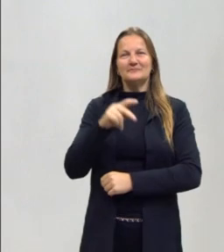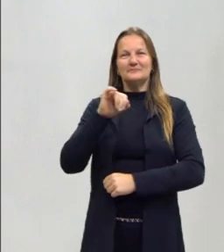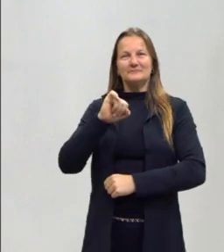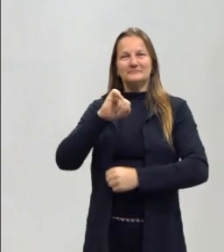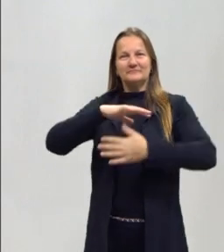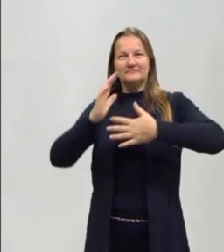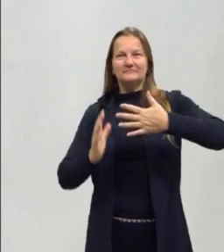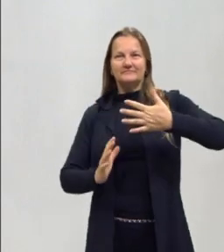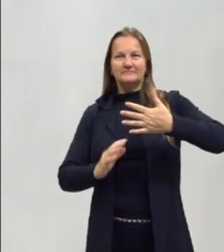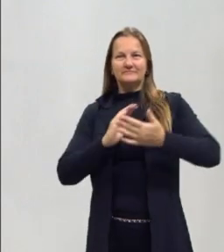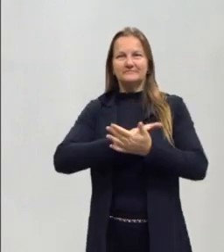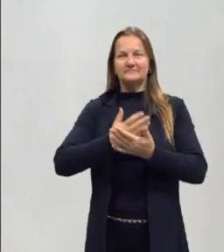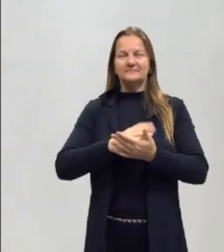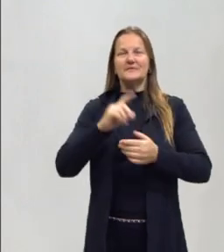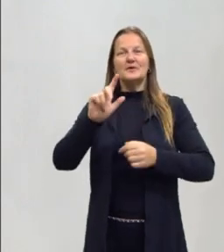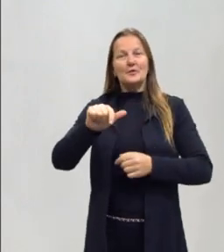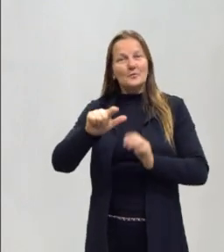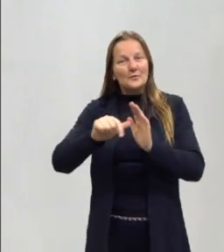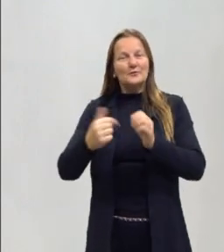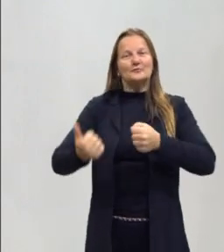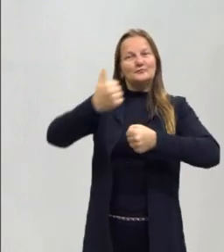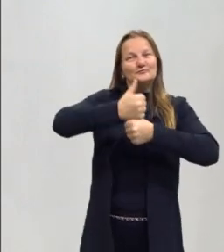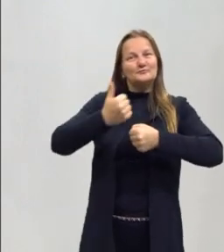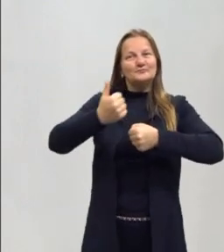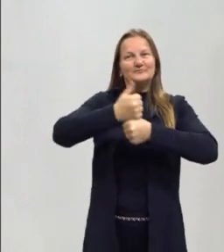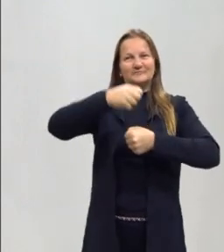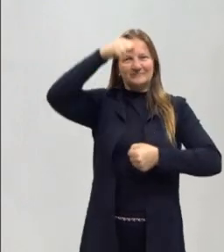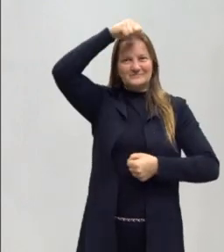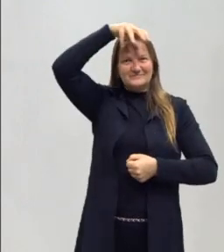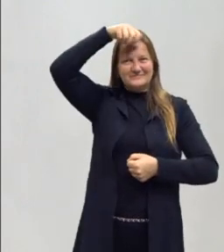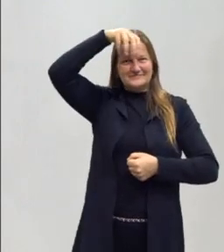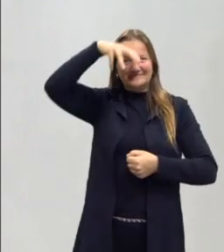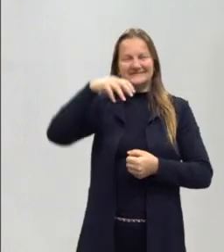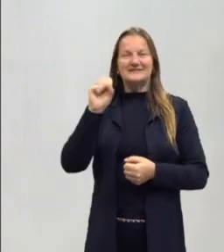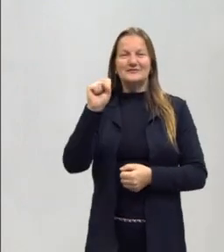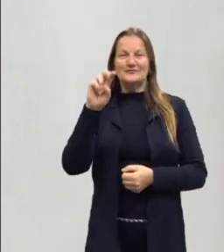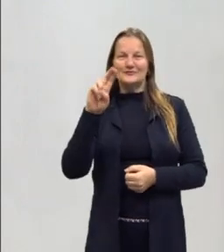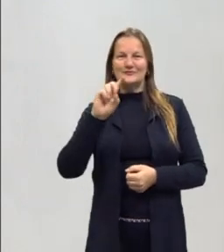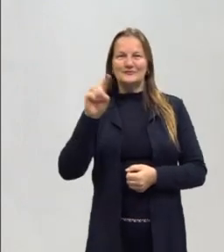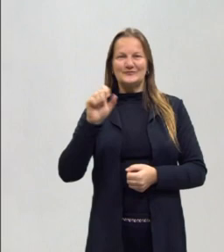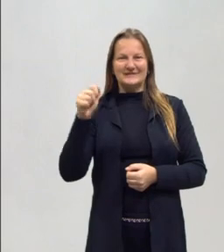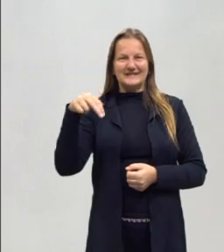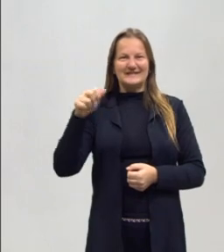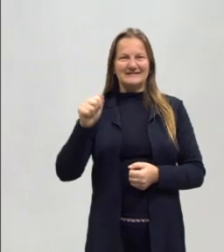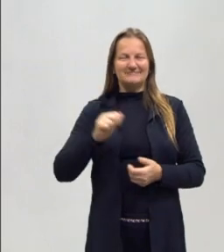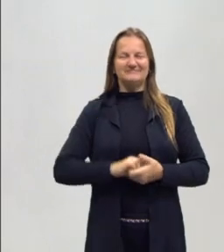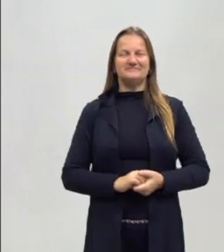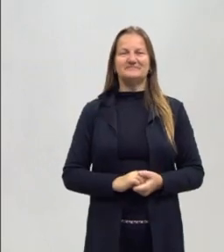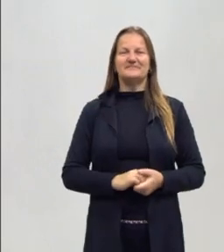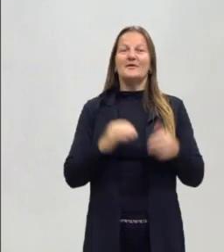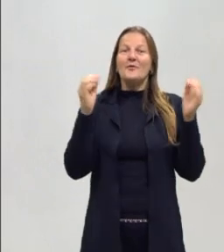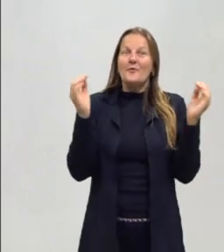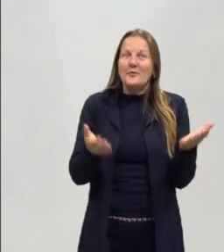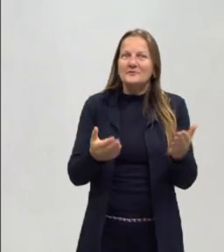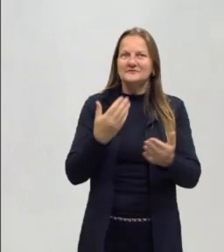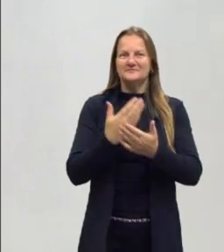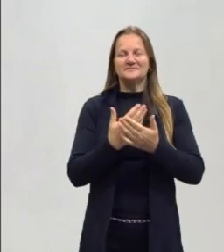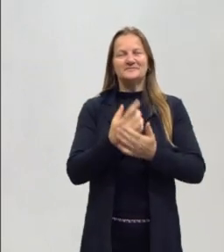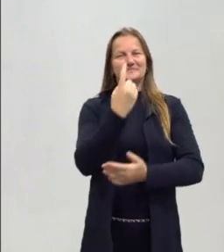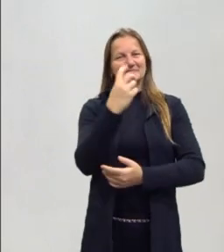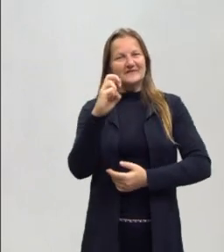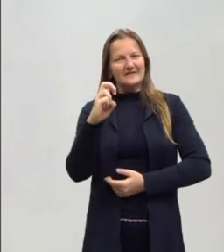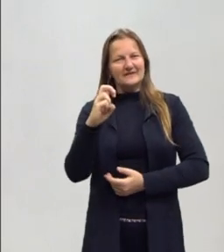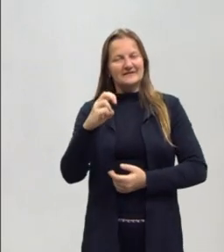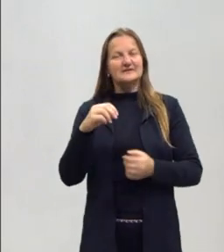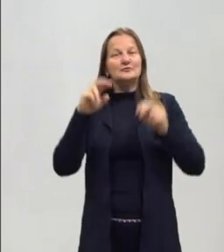intérprete Lucimeia e depois ela vai trocar com a professora intérprete Suzana. E hoje, na nossa aula 15, a gente